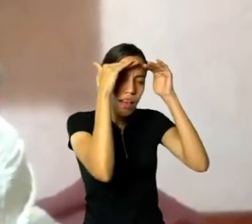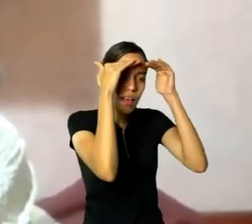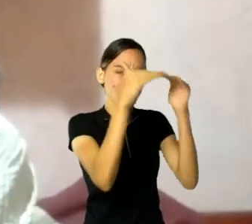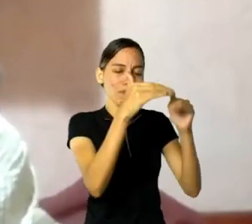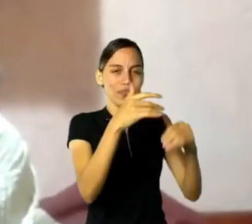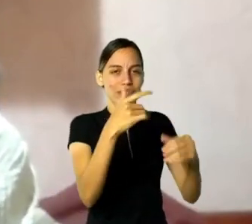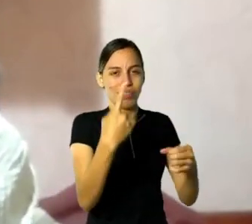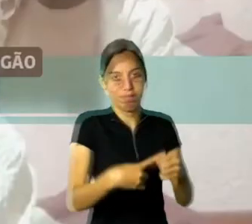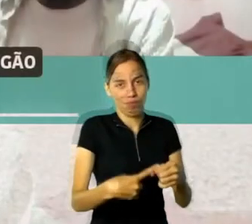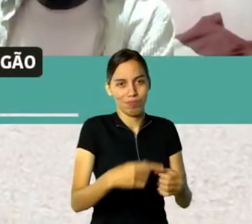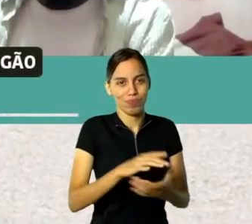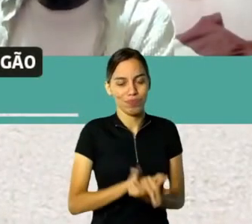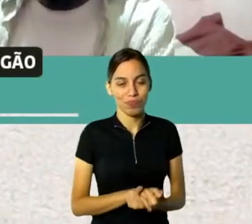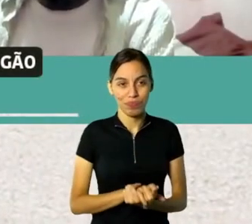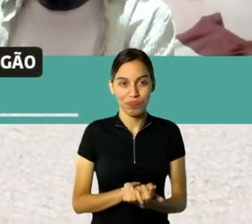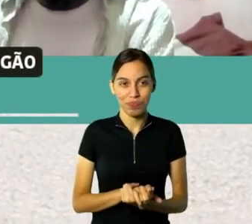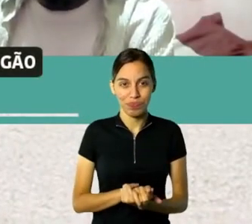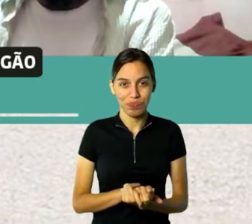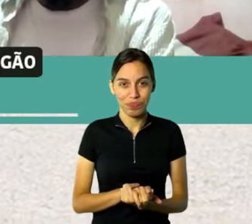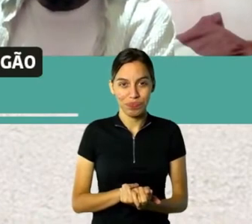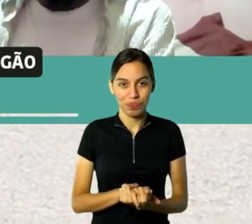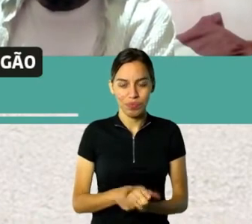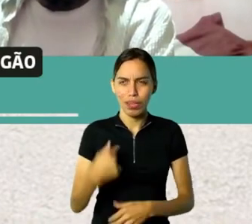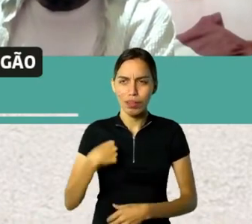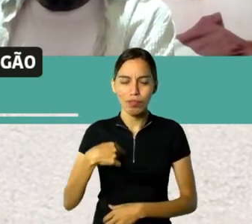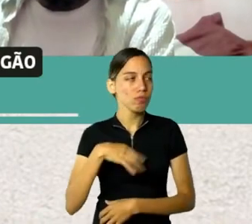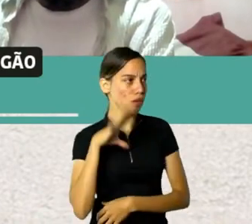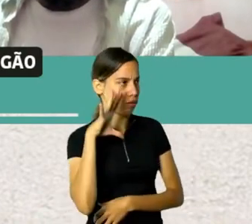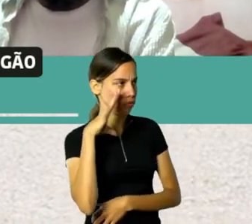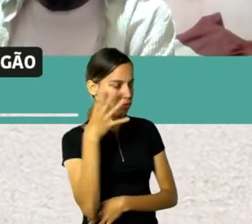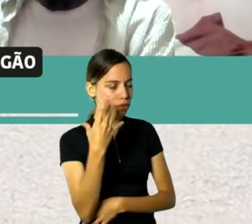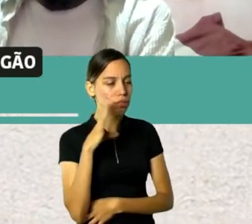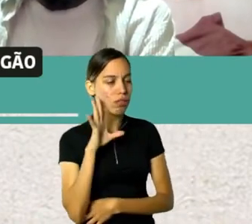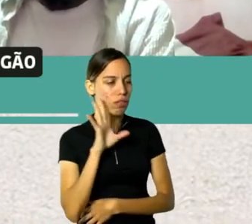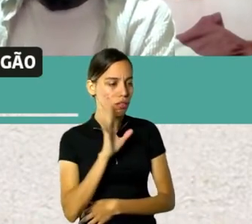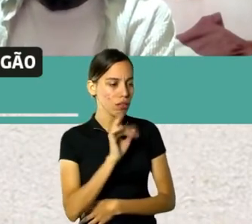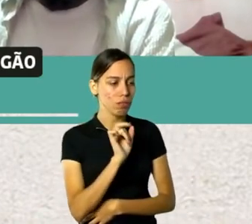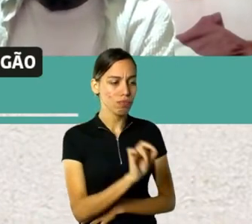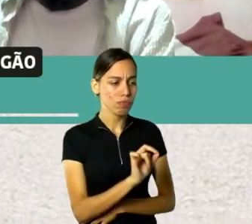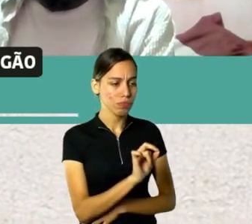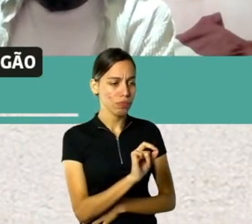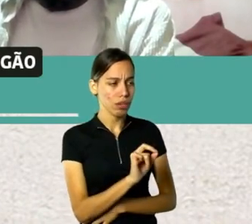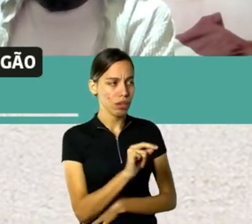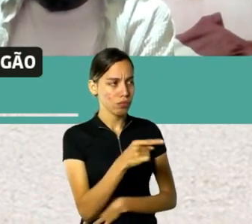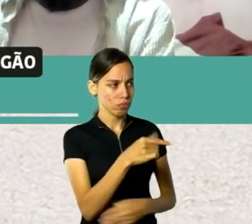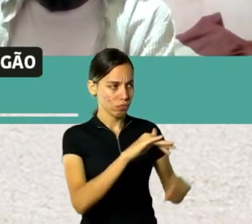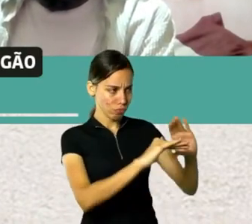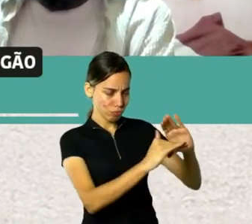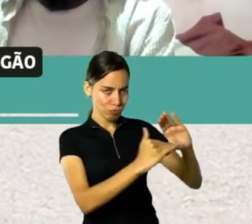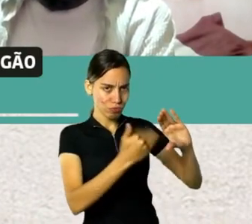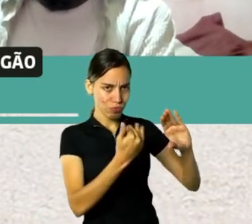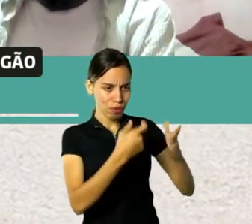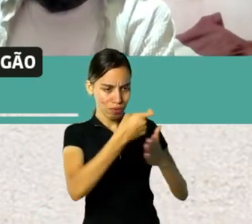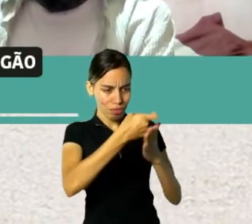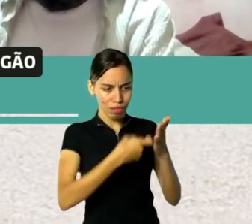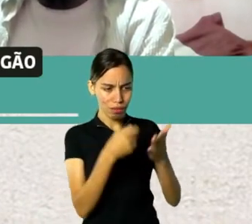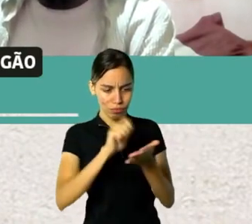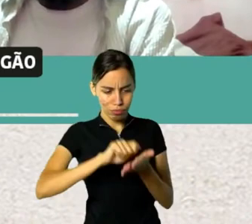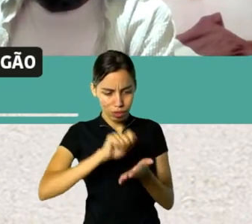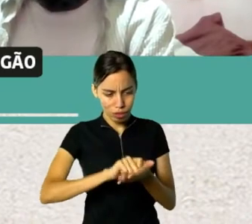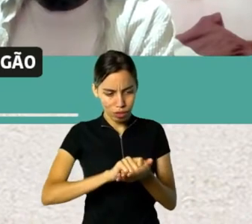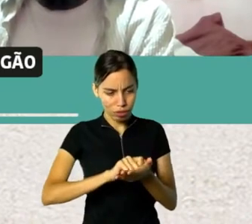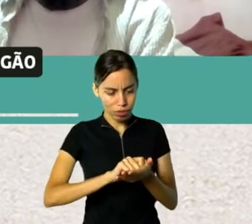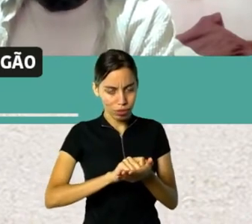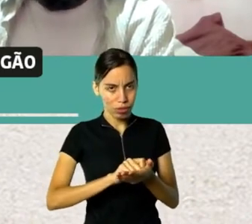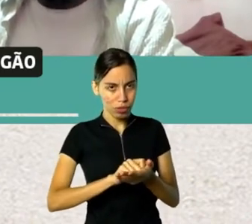enfim. O que eu achei legal, que você me enviou, né? Um texto que você escreveu para a edição mais